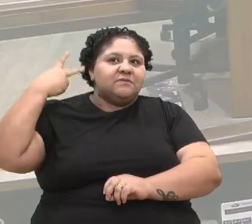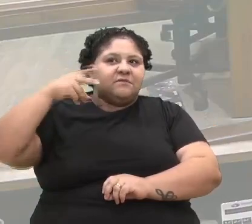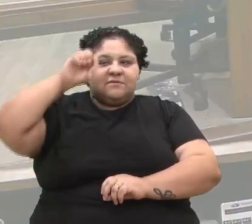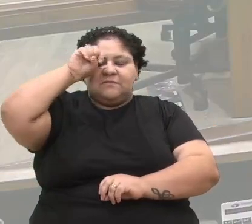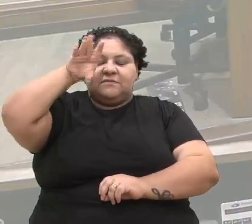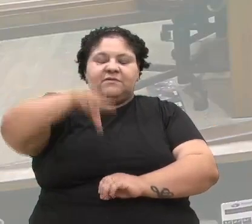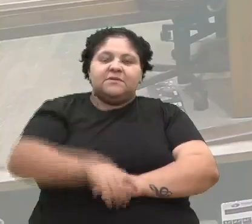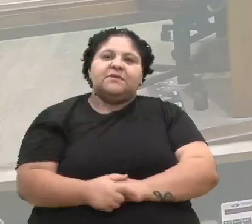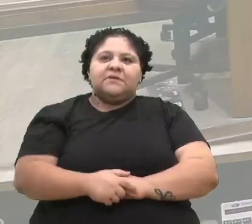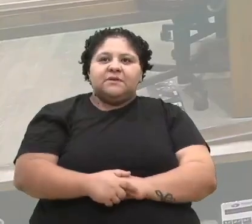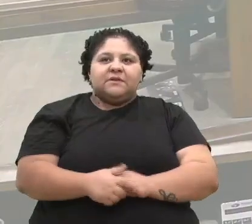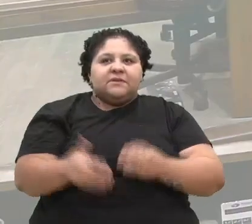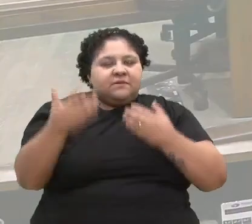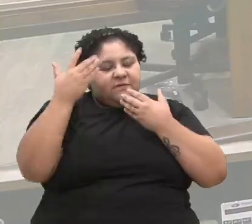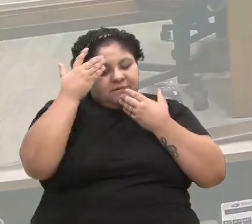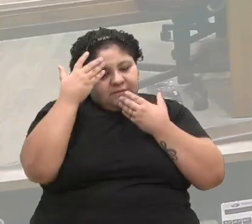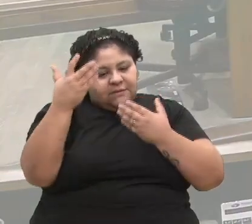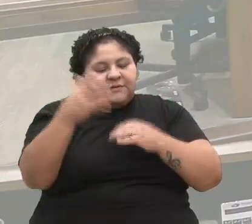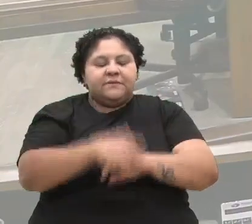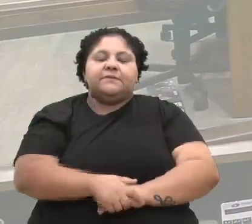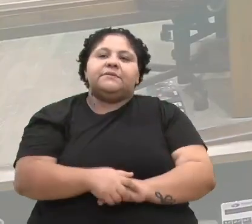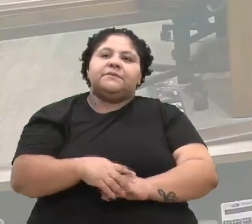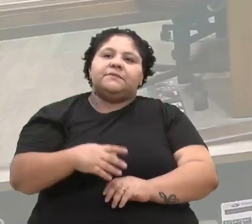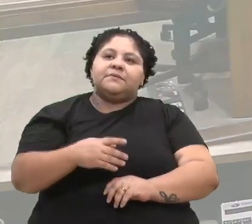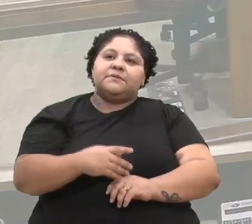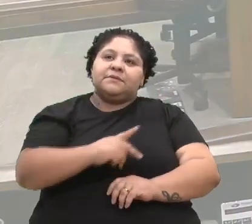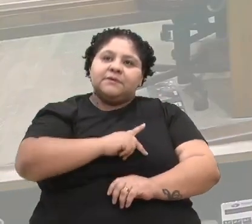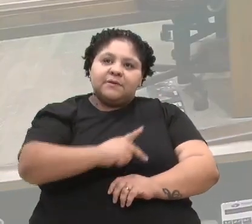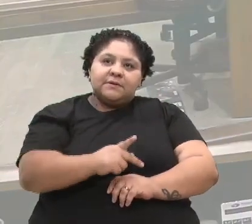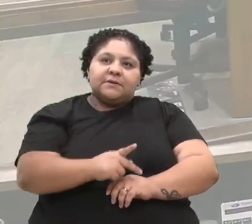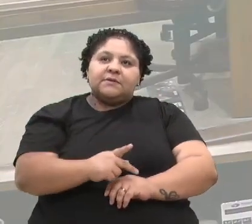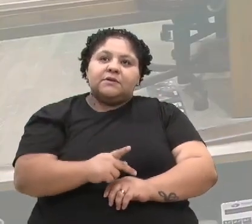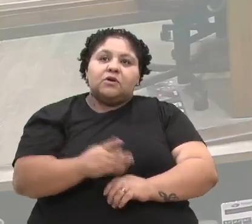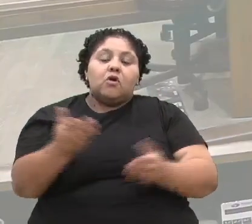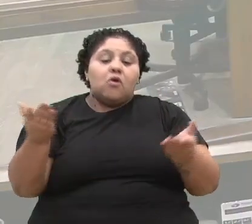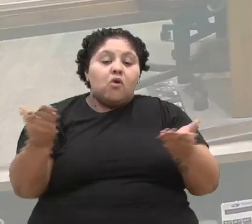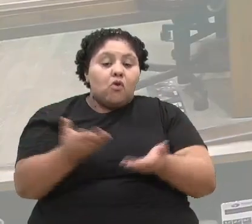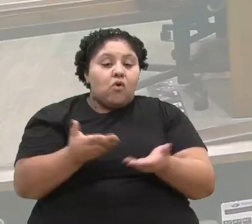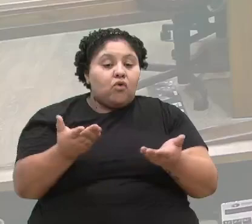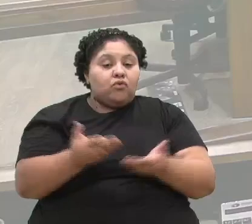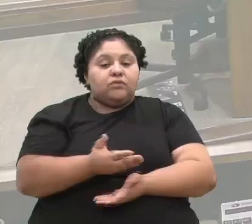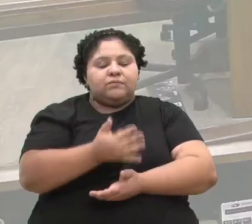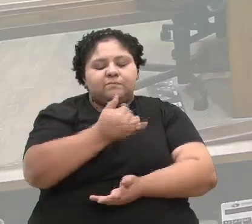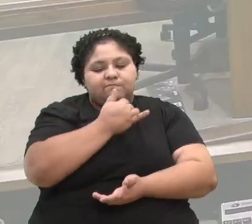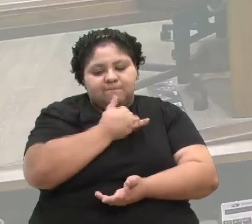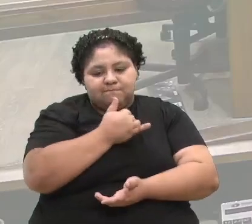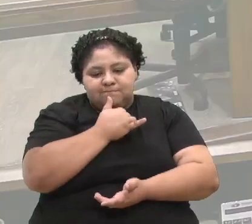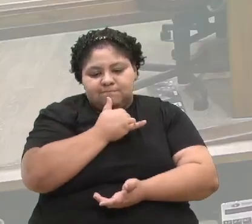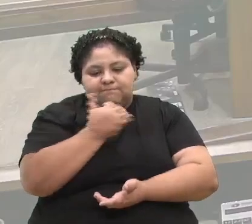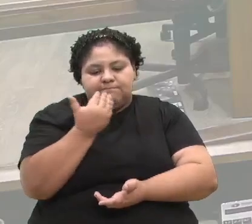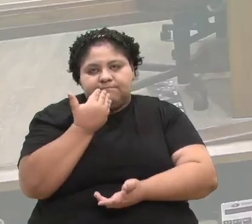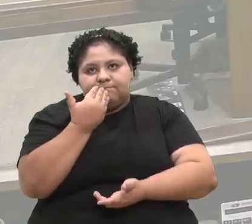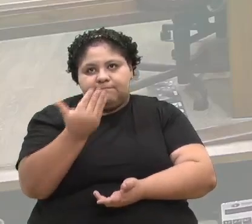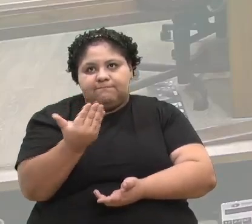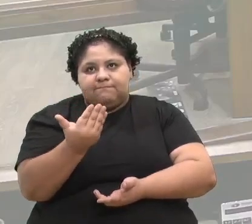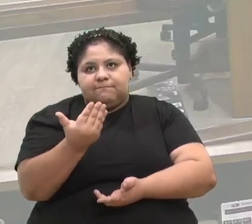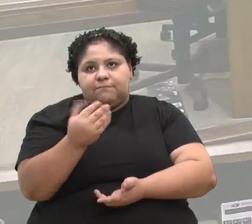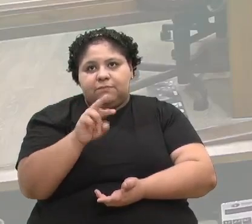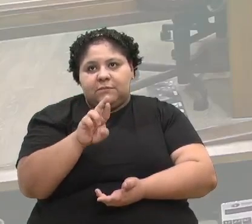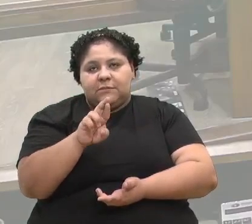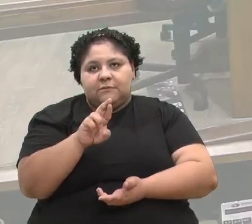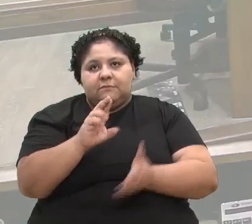Obrigado, senhora presidente, senhoras e senhores vereadores. Hoje eu gostaria de fazer um voto de pesar pedido do nosso colega republicano,